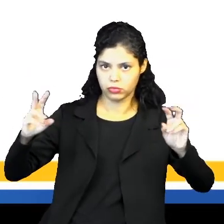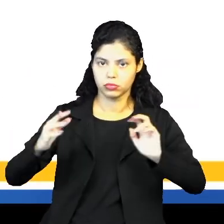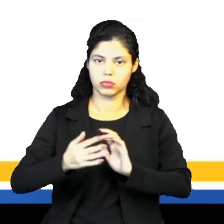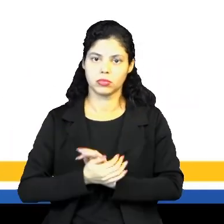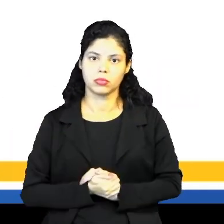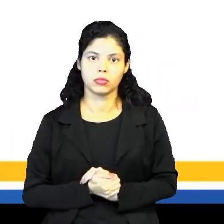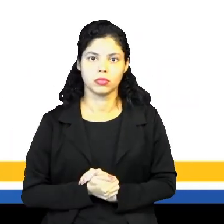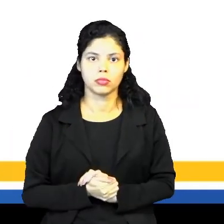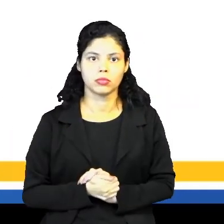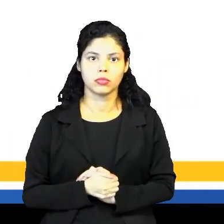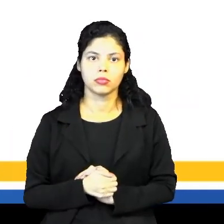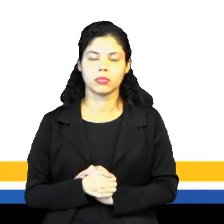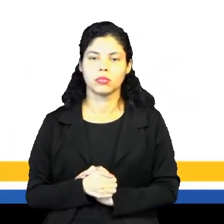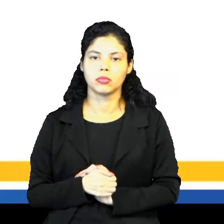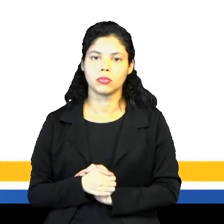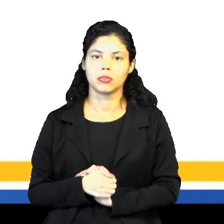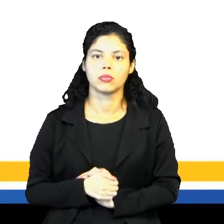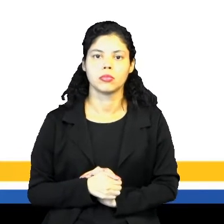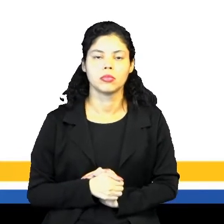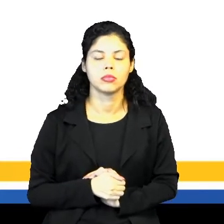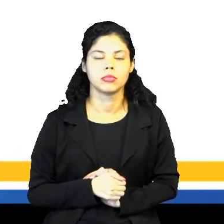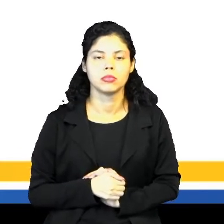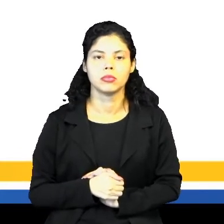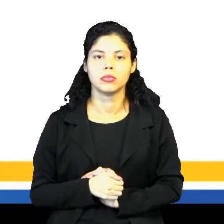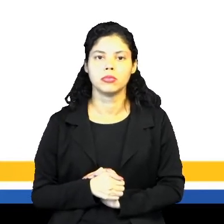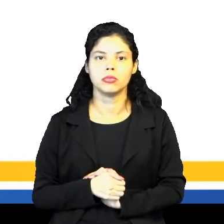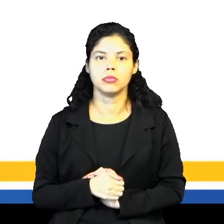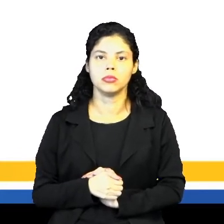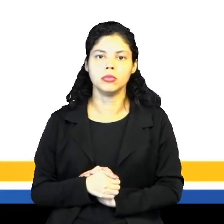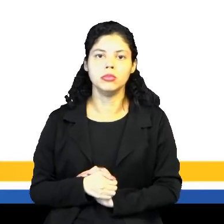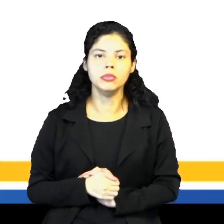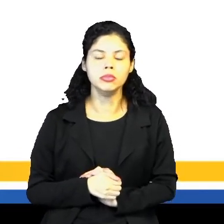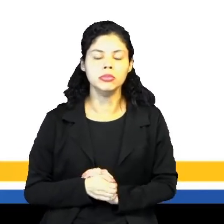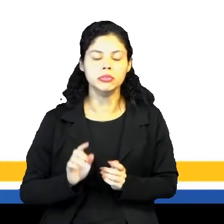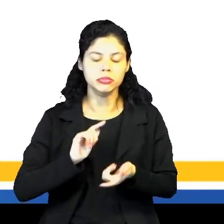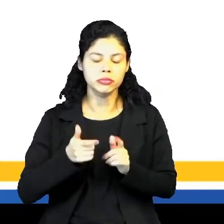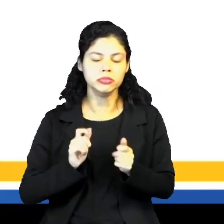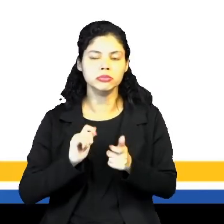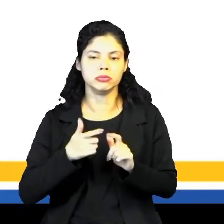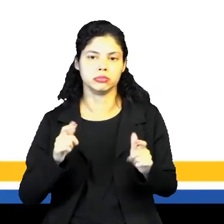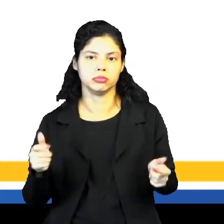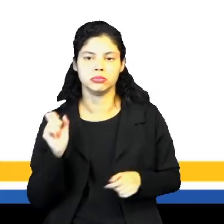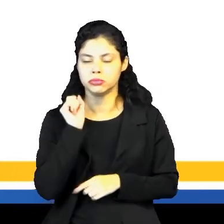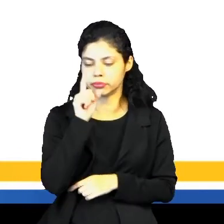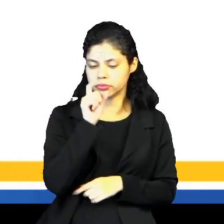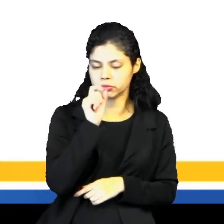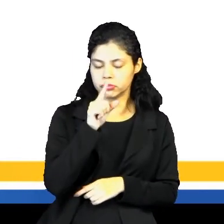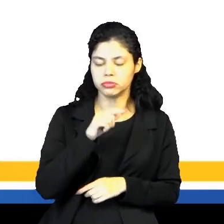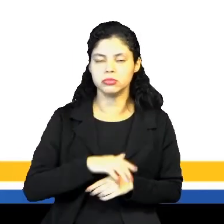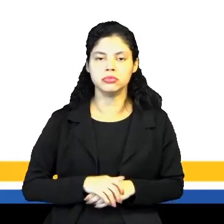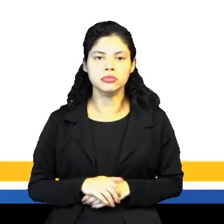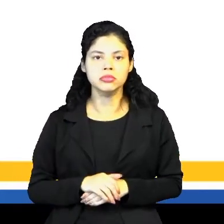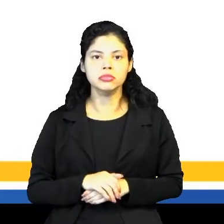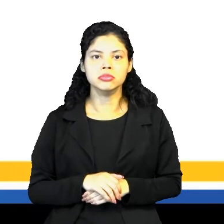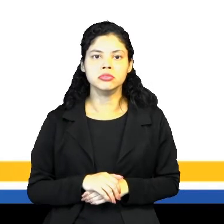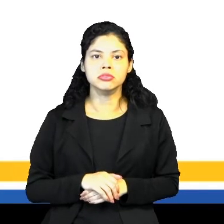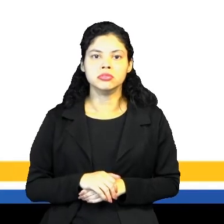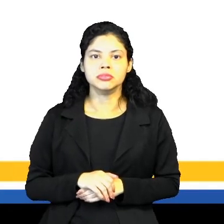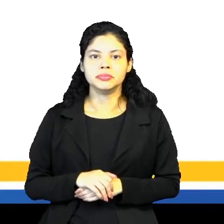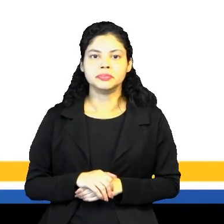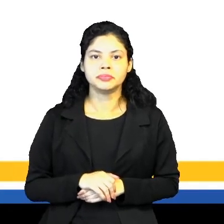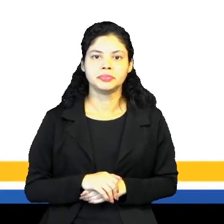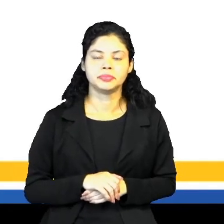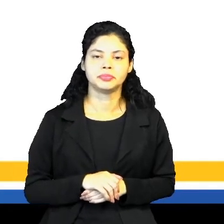que vem antes do título, né? Nós temos o título ali, que está em letras maiores, de coazul. Supera Canales,